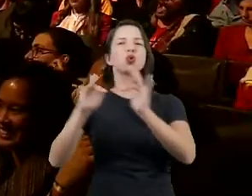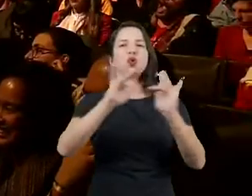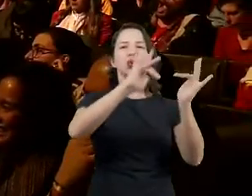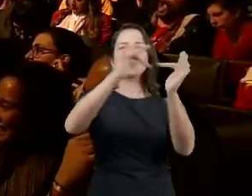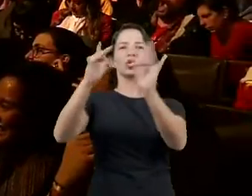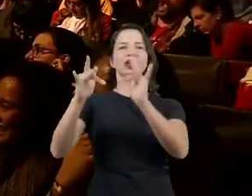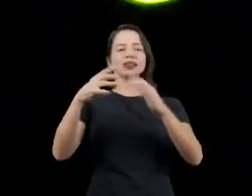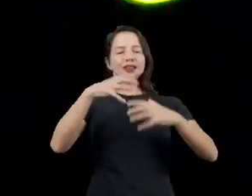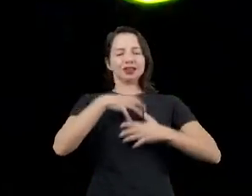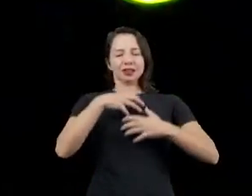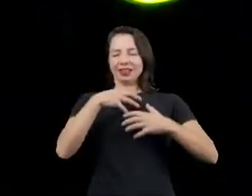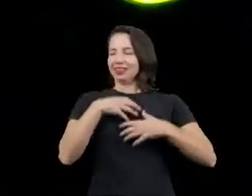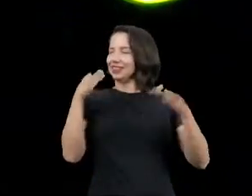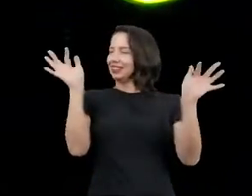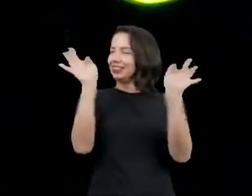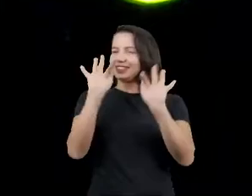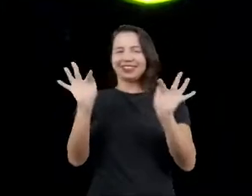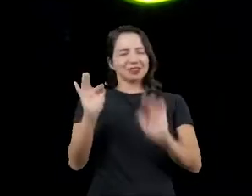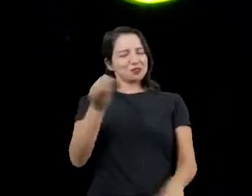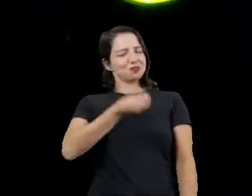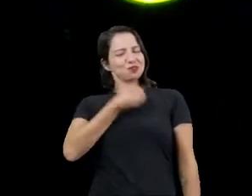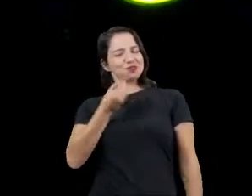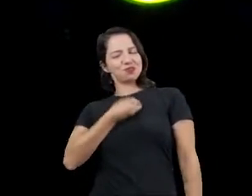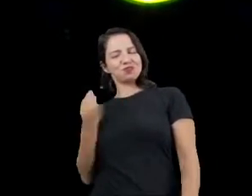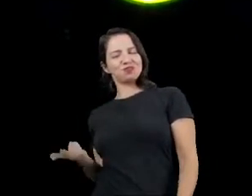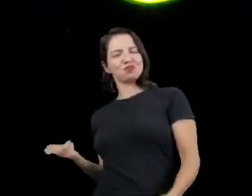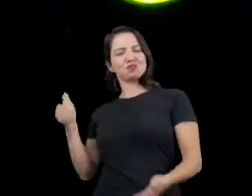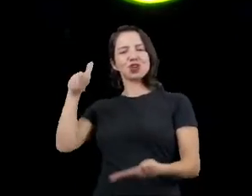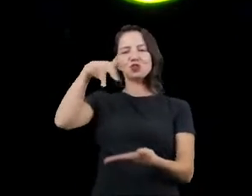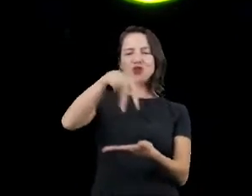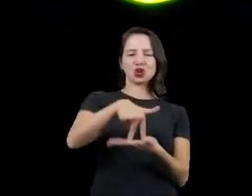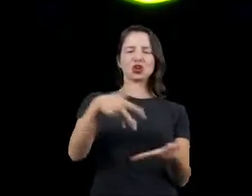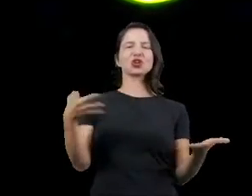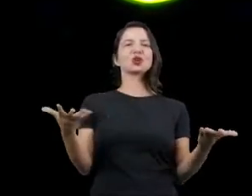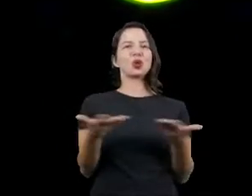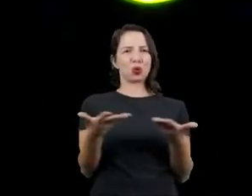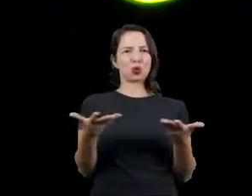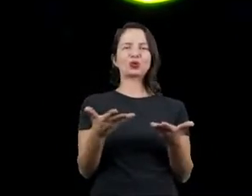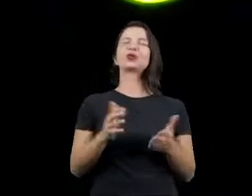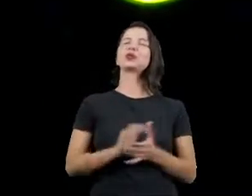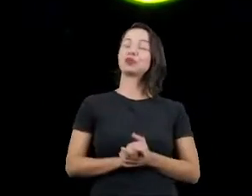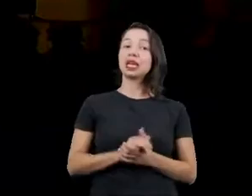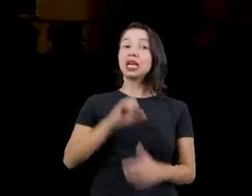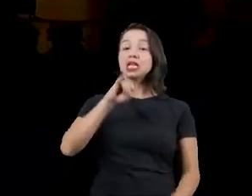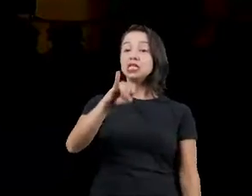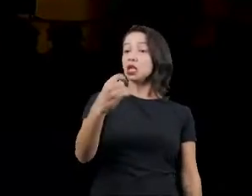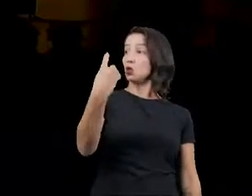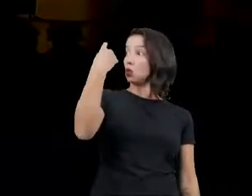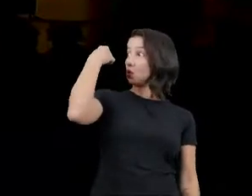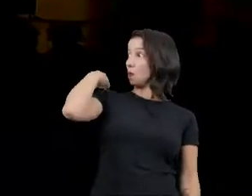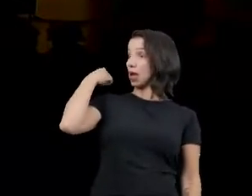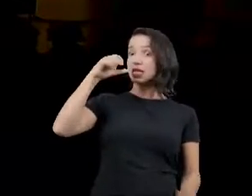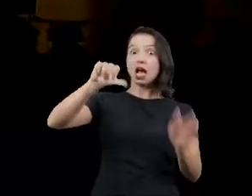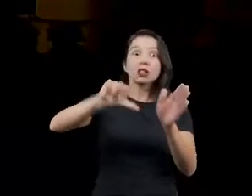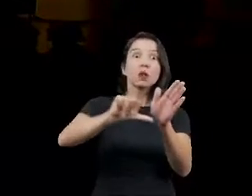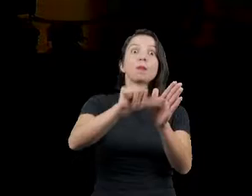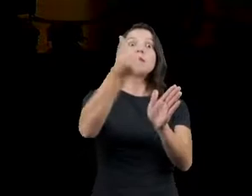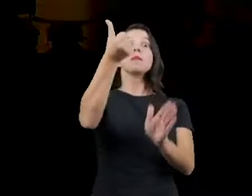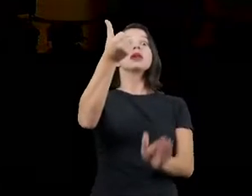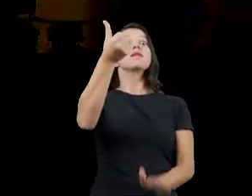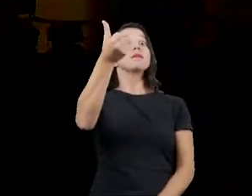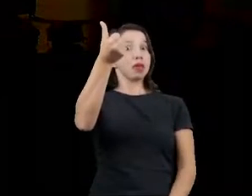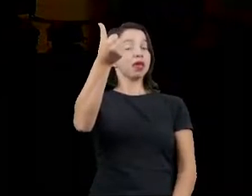do presidente Lula, que ele se elegeu presidente da República, a esperança